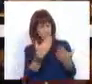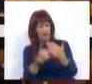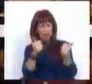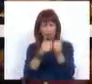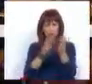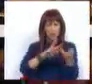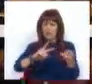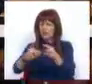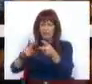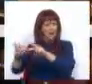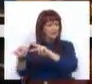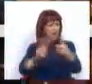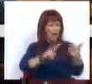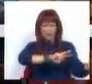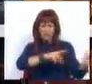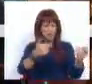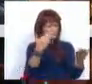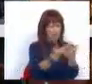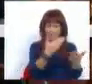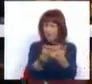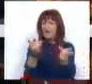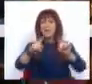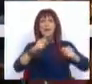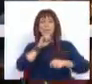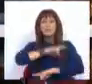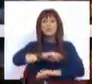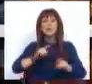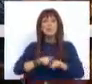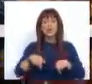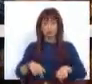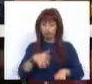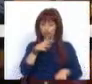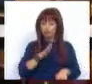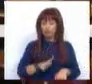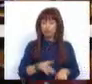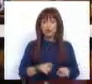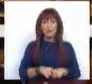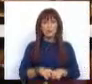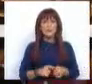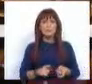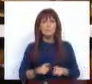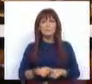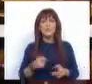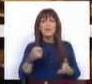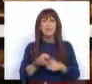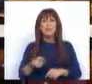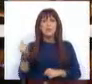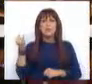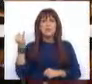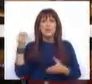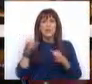todas as alternativas. A ver confrontada também a possibilidade, que aqui já foi referenciada, de integração no Grupo da Caixa.